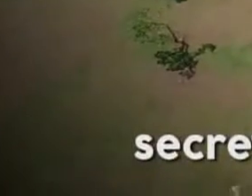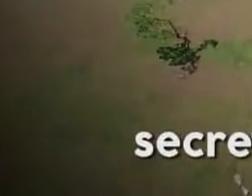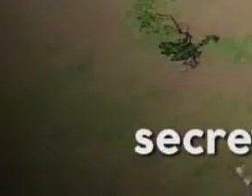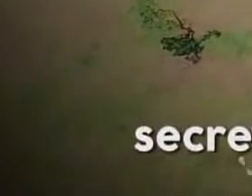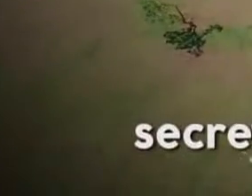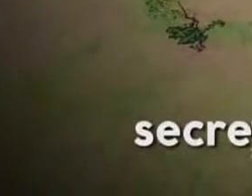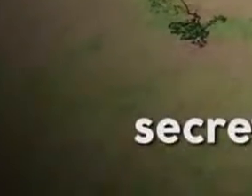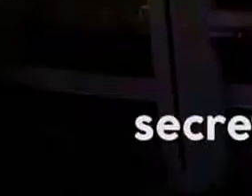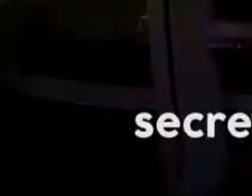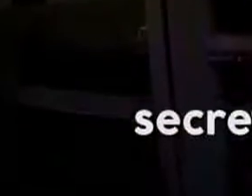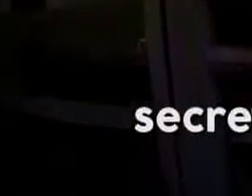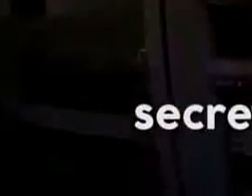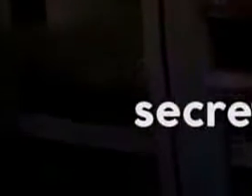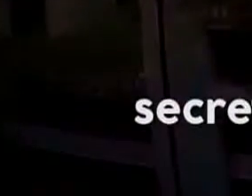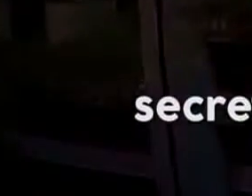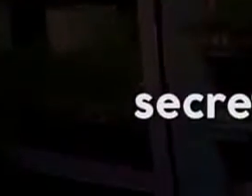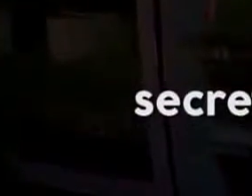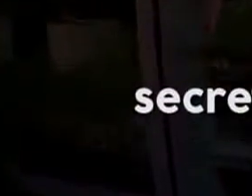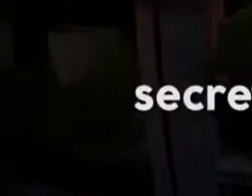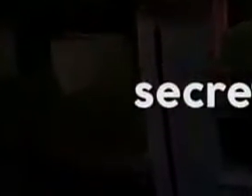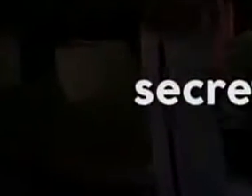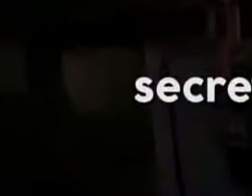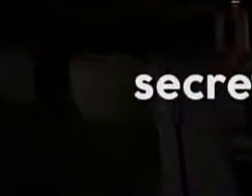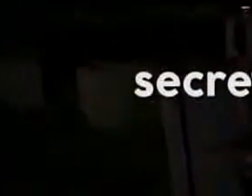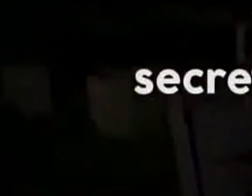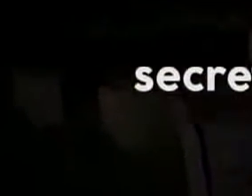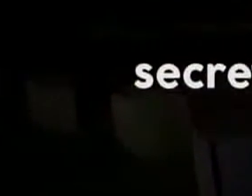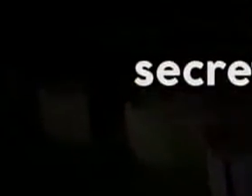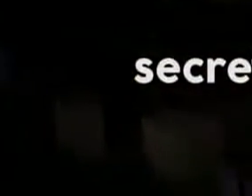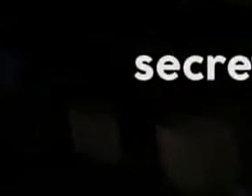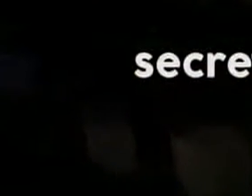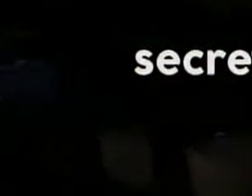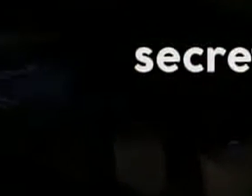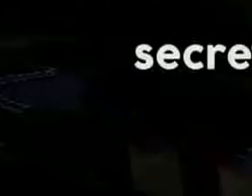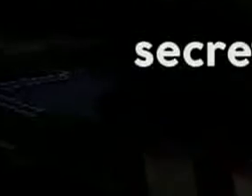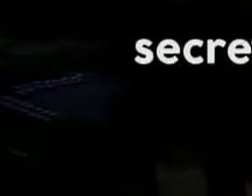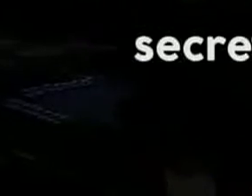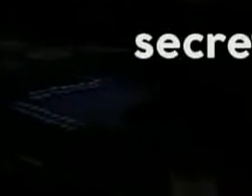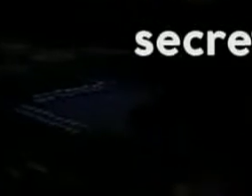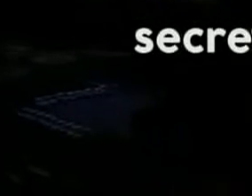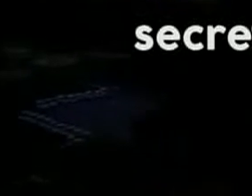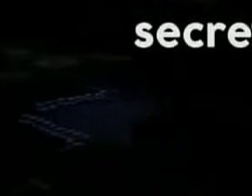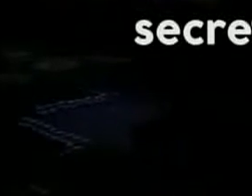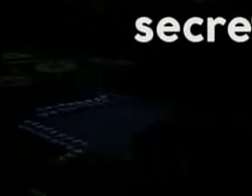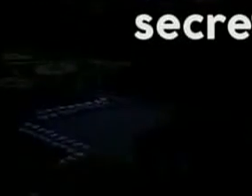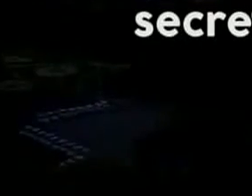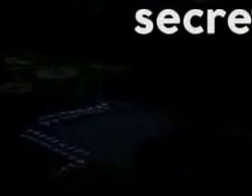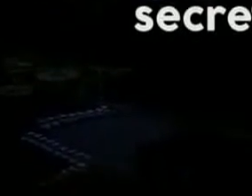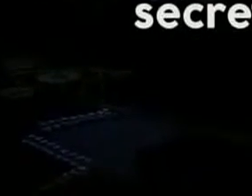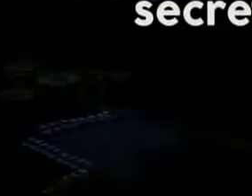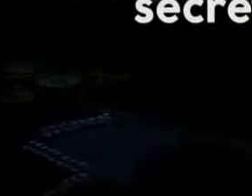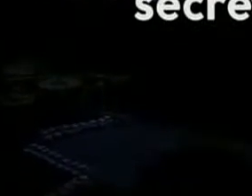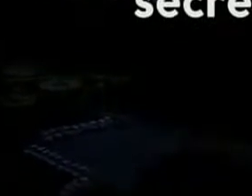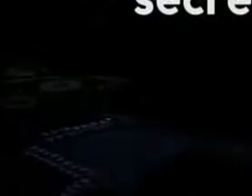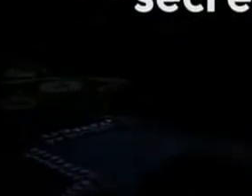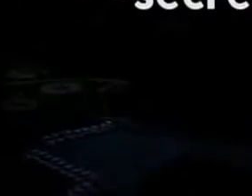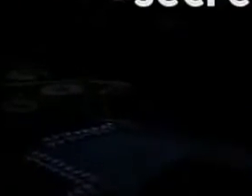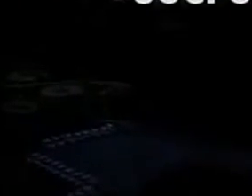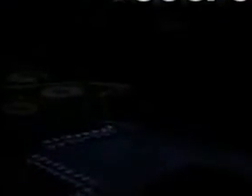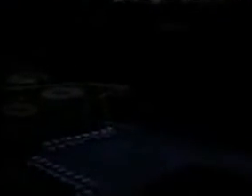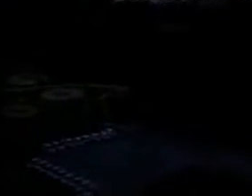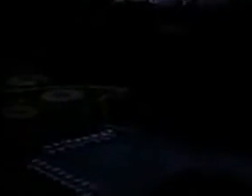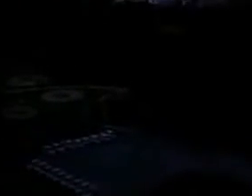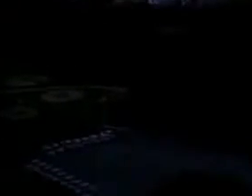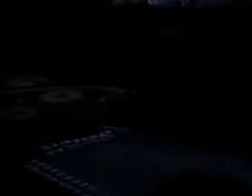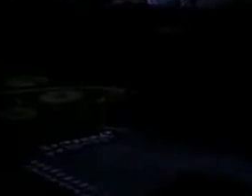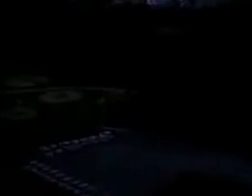lábaro que ostenta as estrelas amados diga o verde louro desta flângula mais no